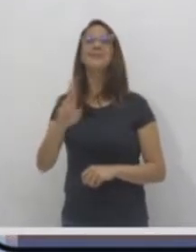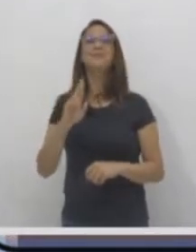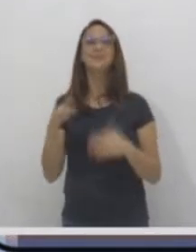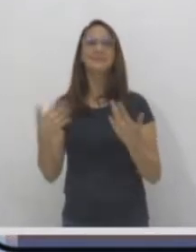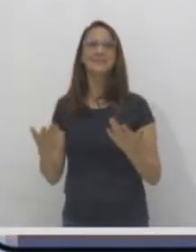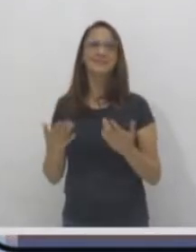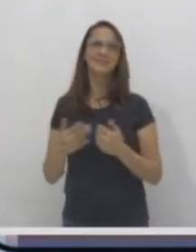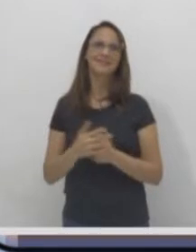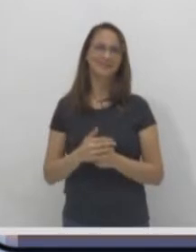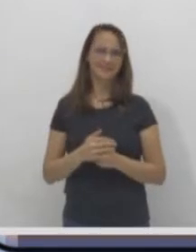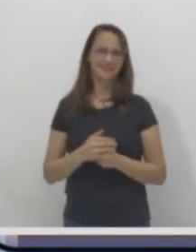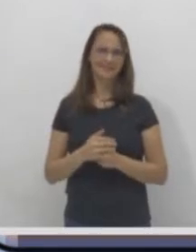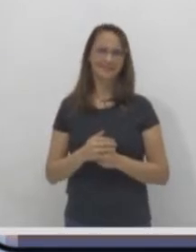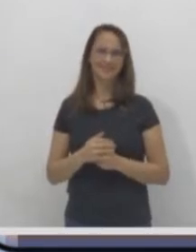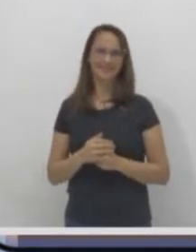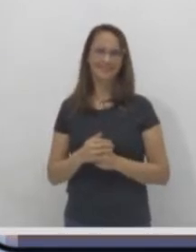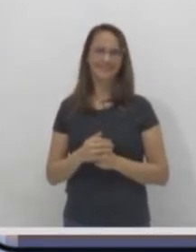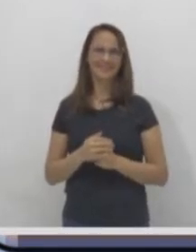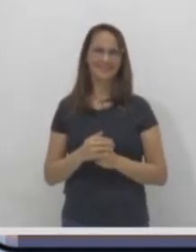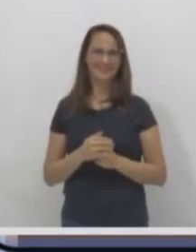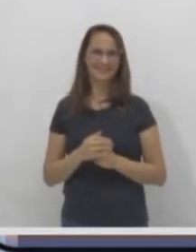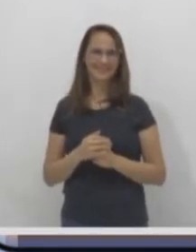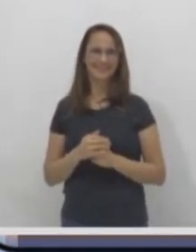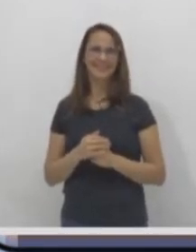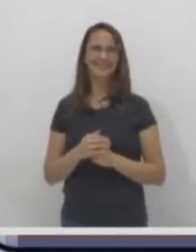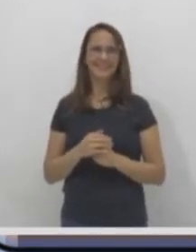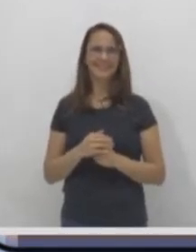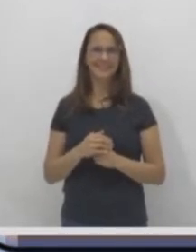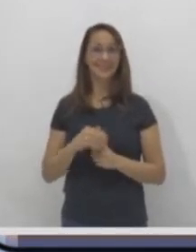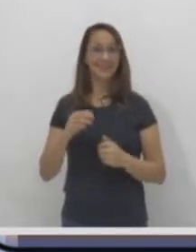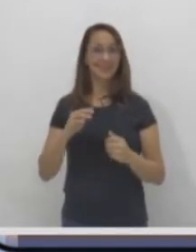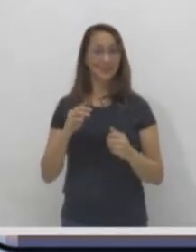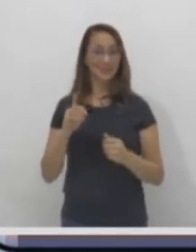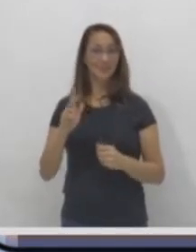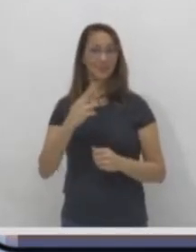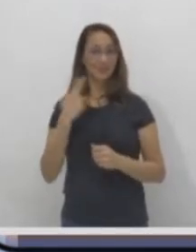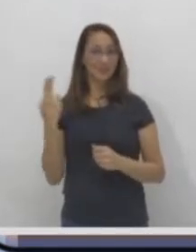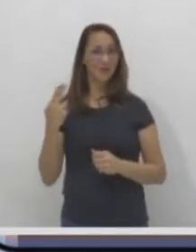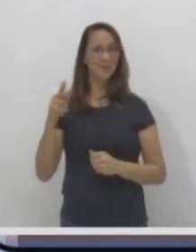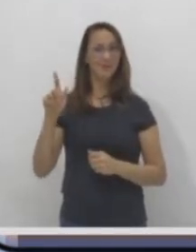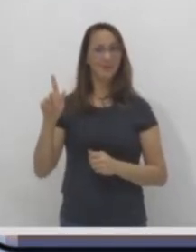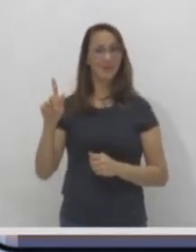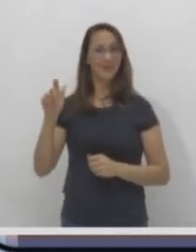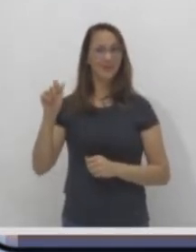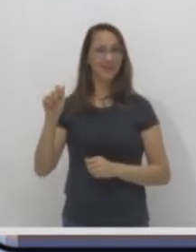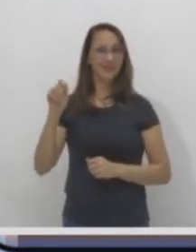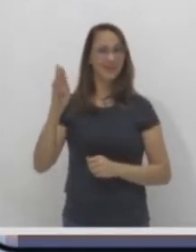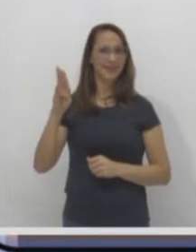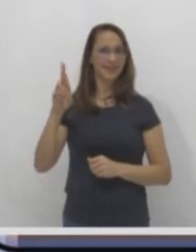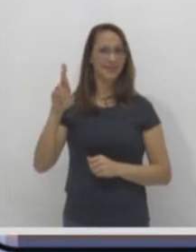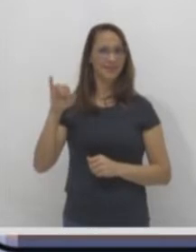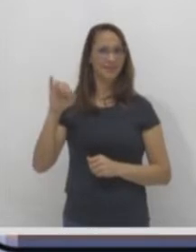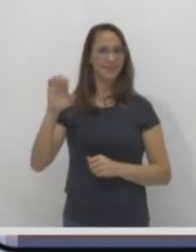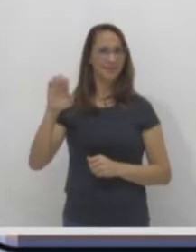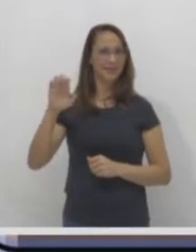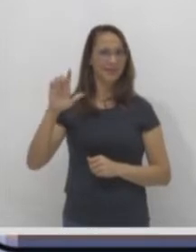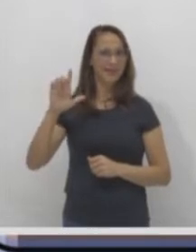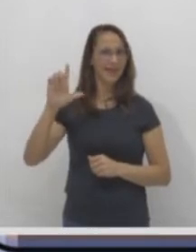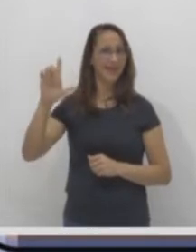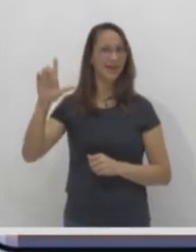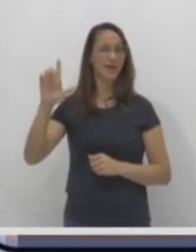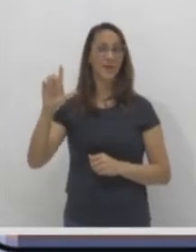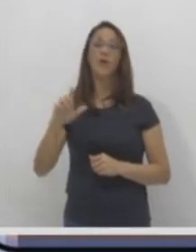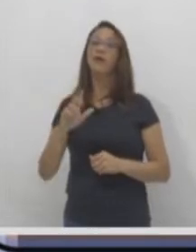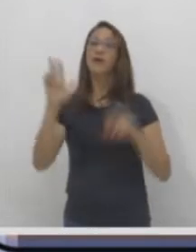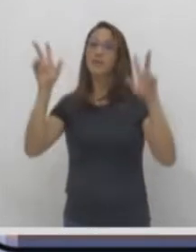Oi meu nome é Miguel, estudo Palmeira Gabriel. Opa! casa é o seu topo, mas o seu